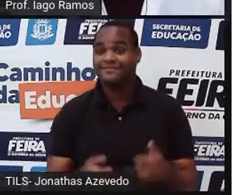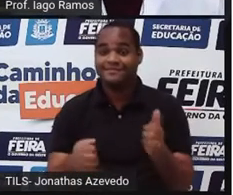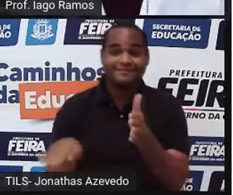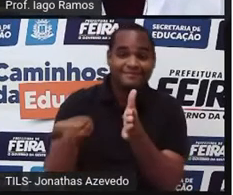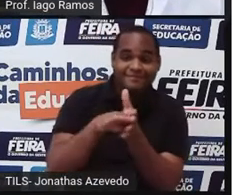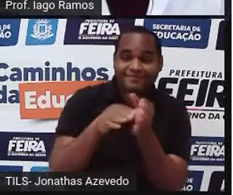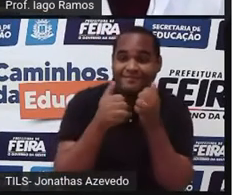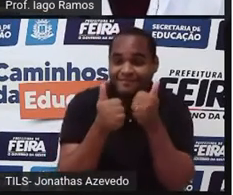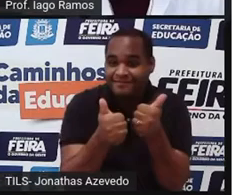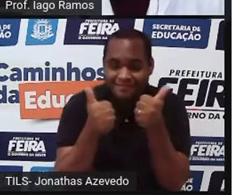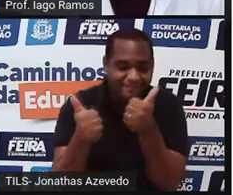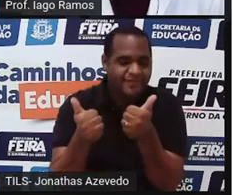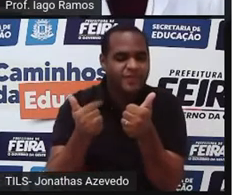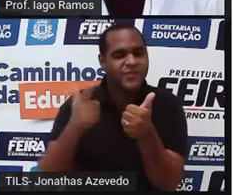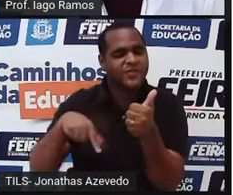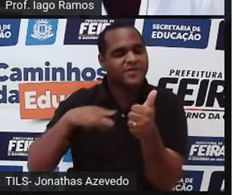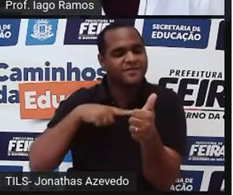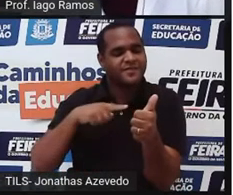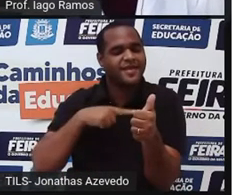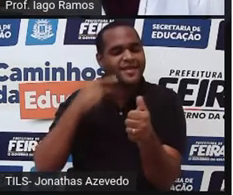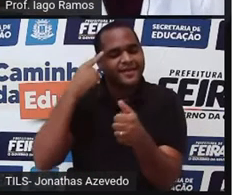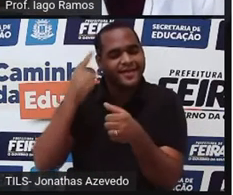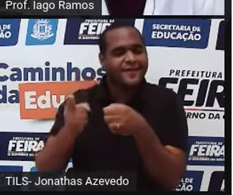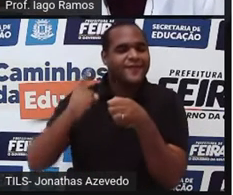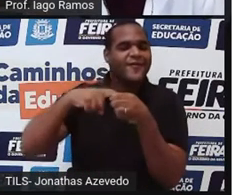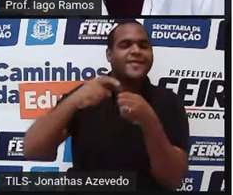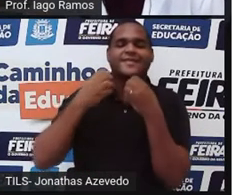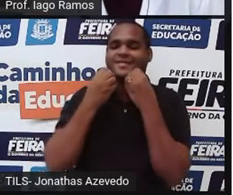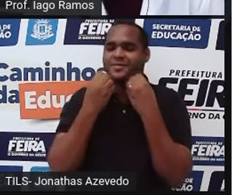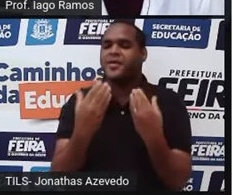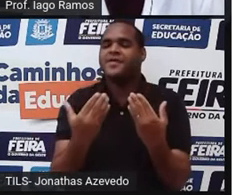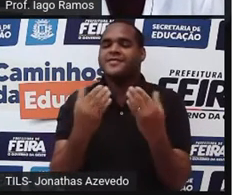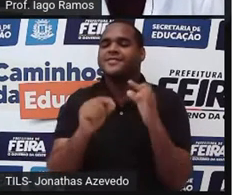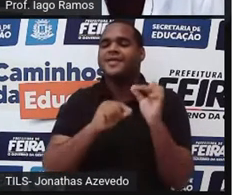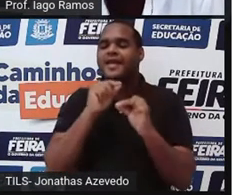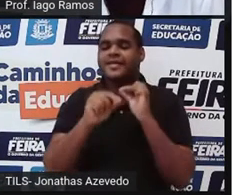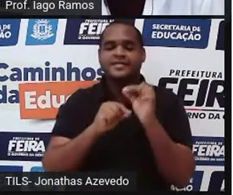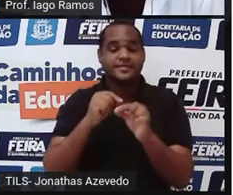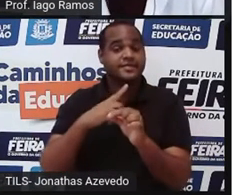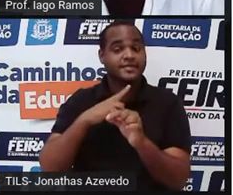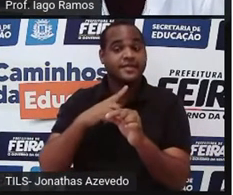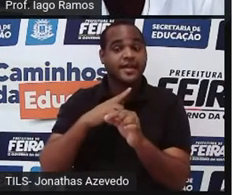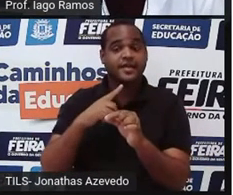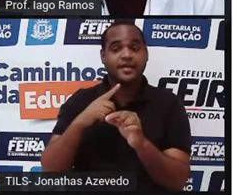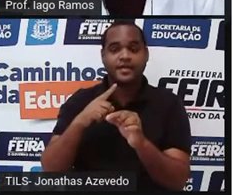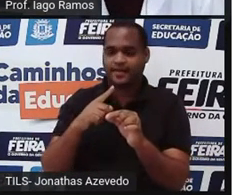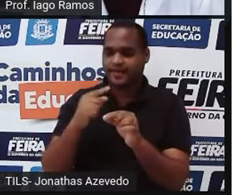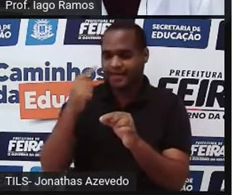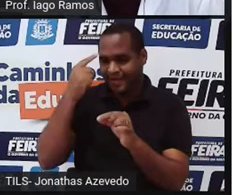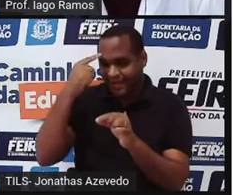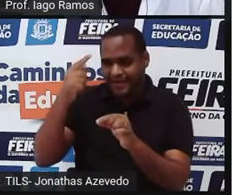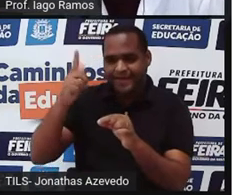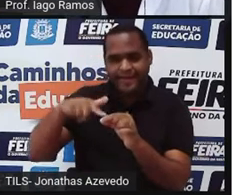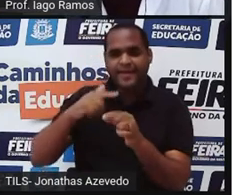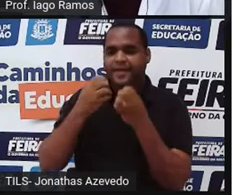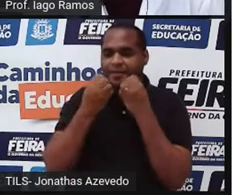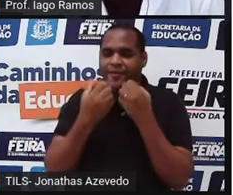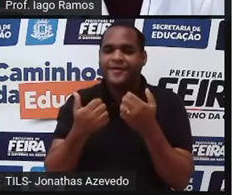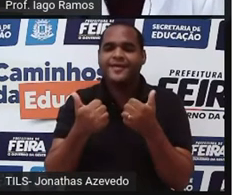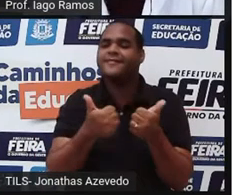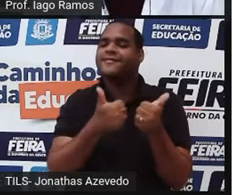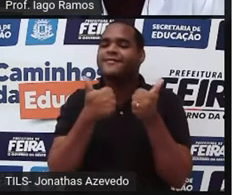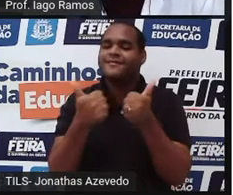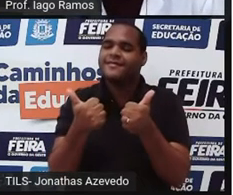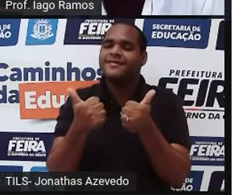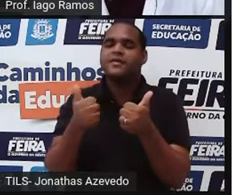Chegamos! Estamos de volta! Isso aí! Tudo bem com você aí do outro lado? Tudo bem aqui comigo? Tudo bem